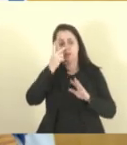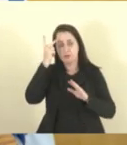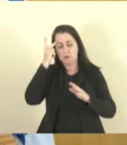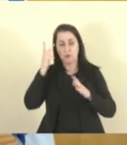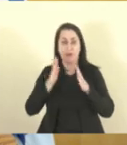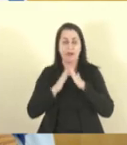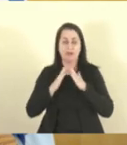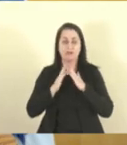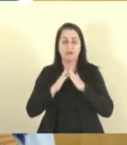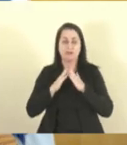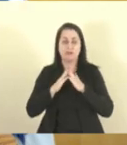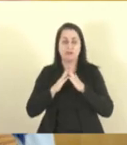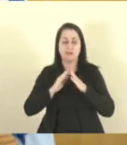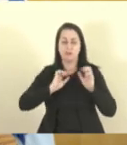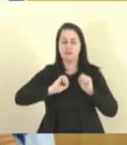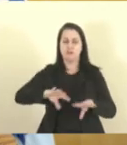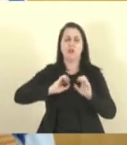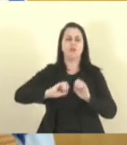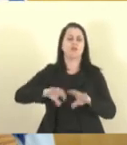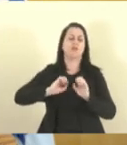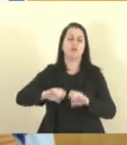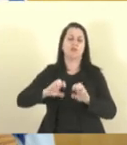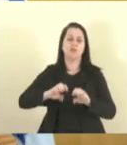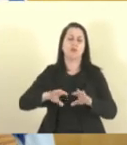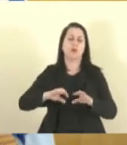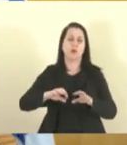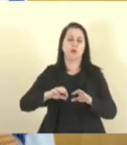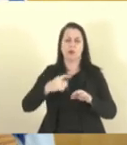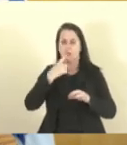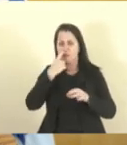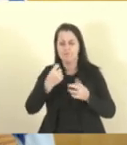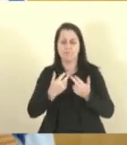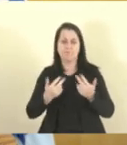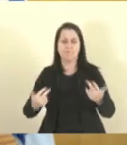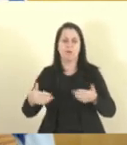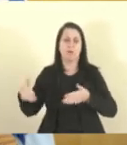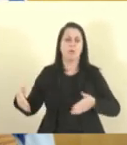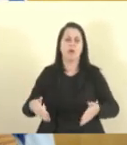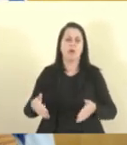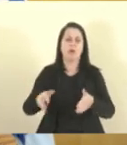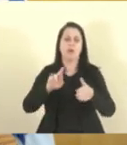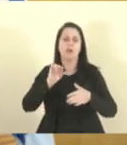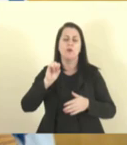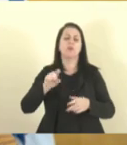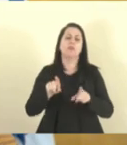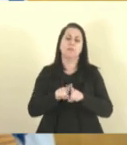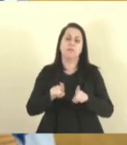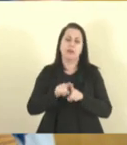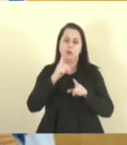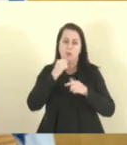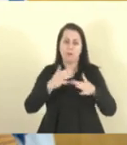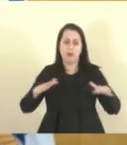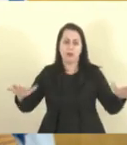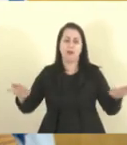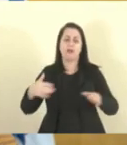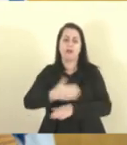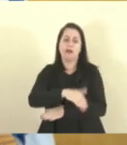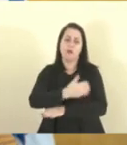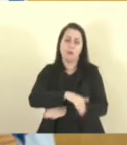cidadão está jogando para o rio, está jogando para o mar, está jogando para a rua.